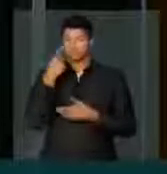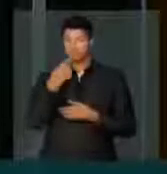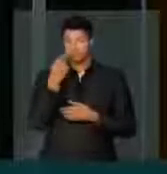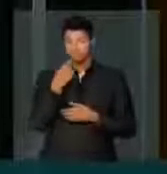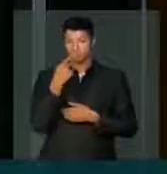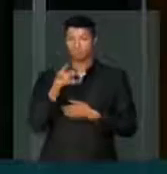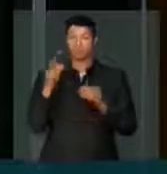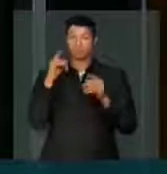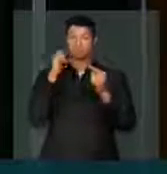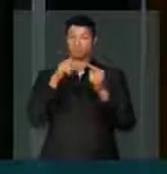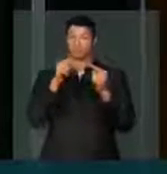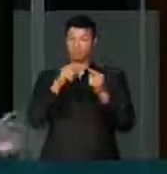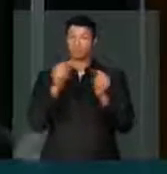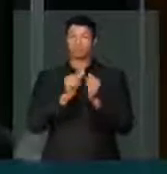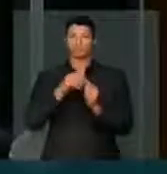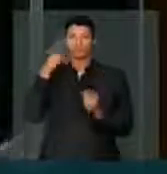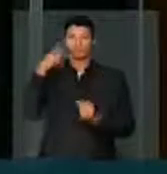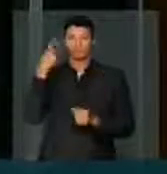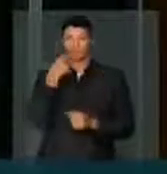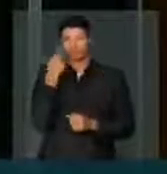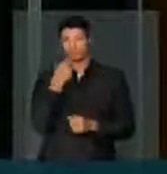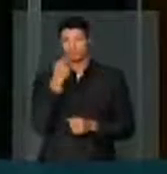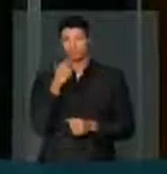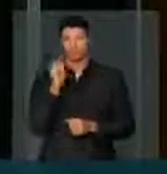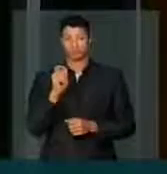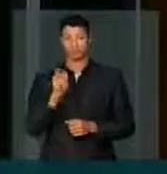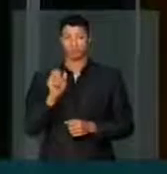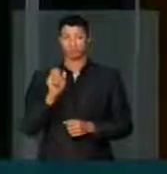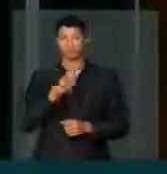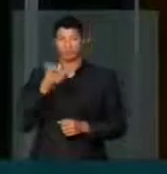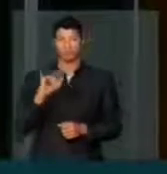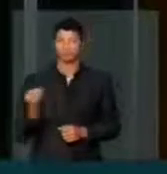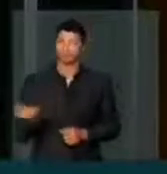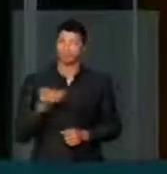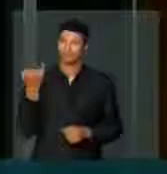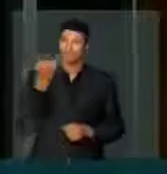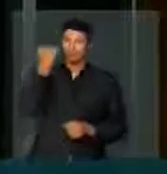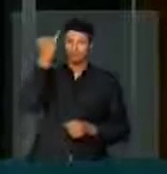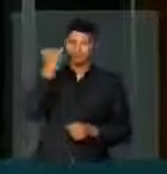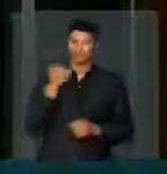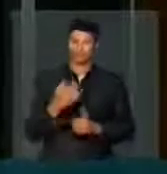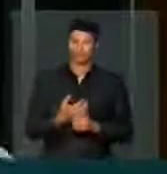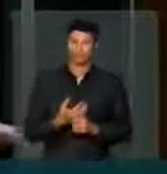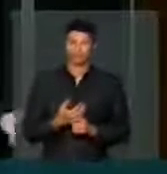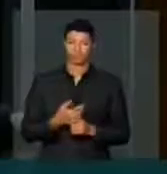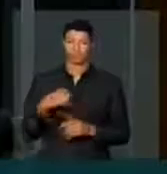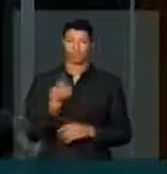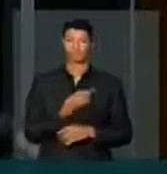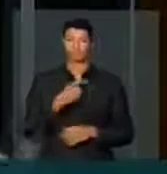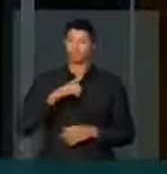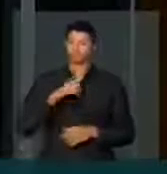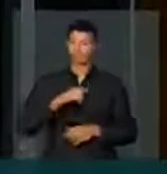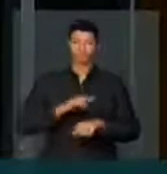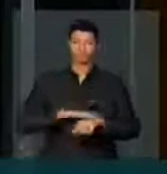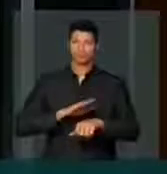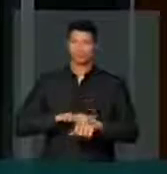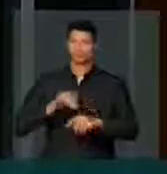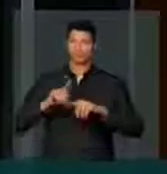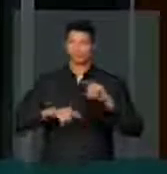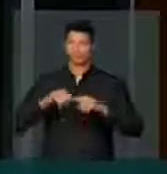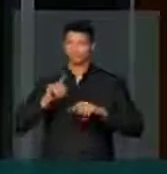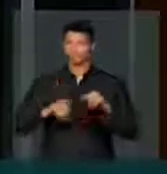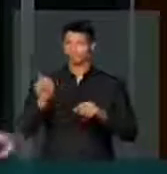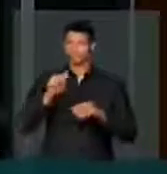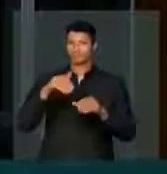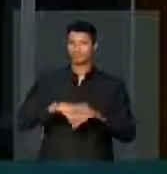fazer coro com os parlamentares que disseram que seria importante a gente ter um tempo para que a matéria não